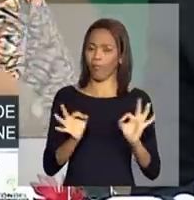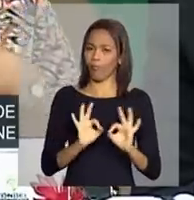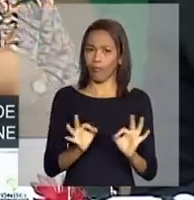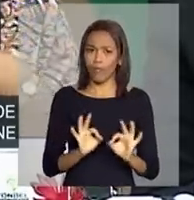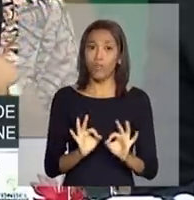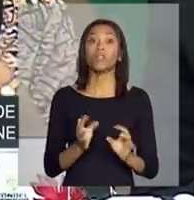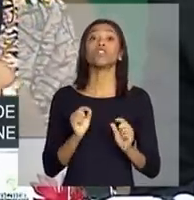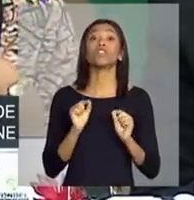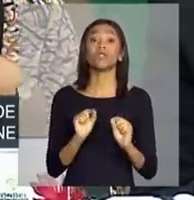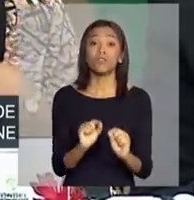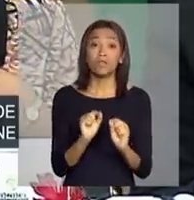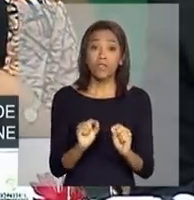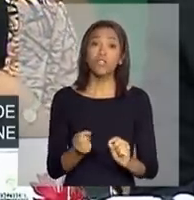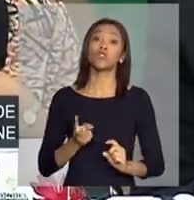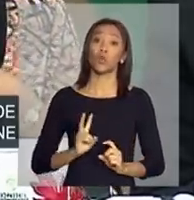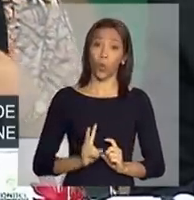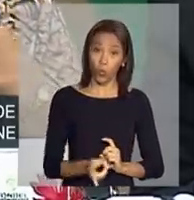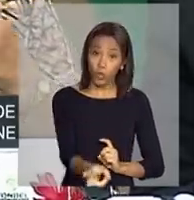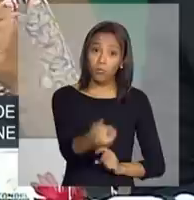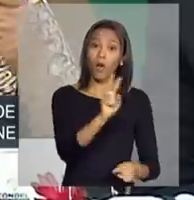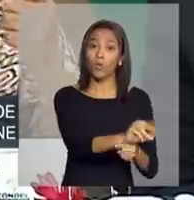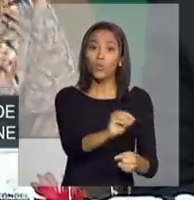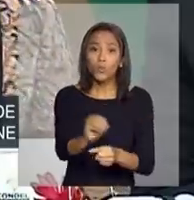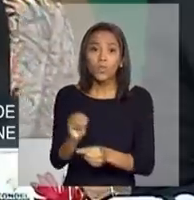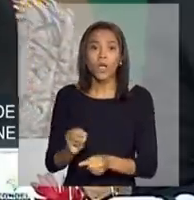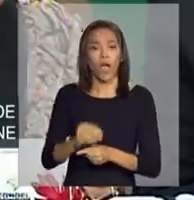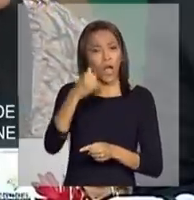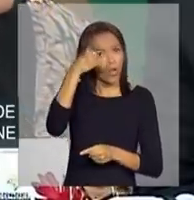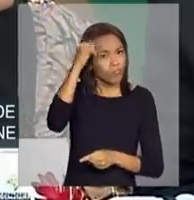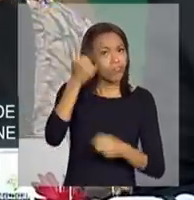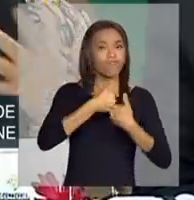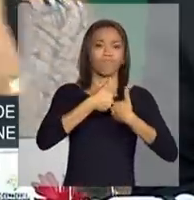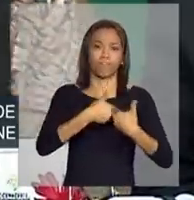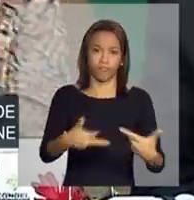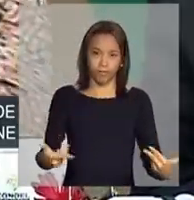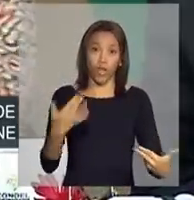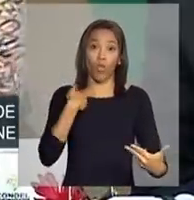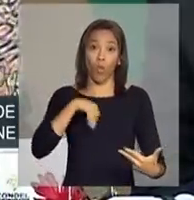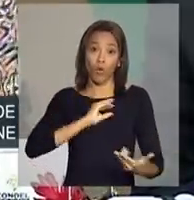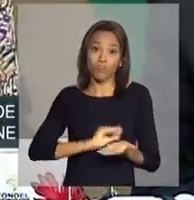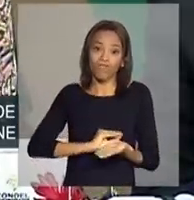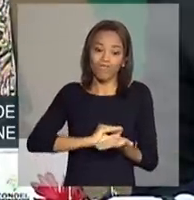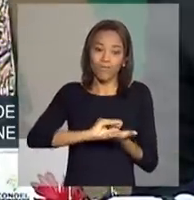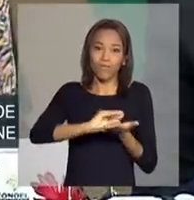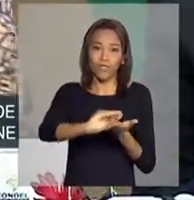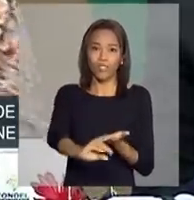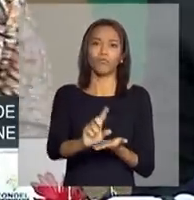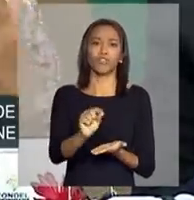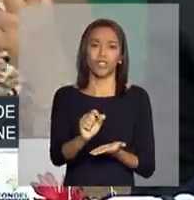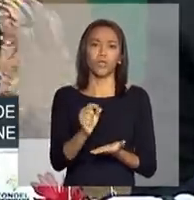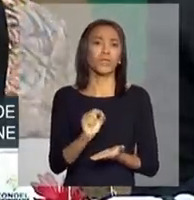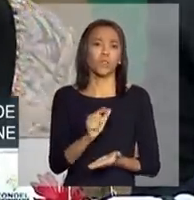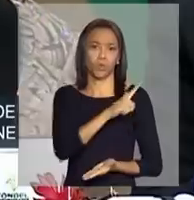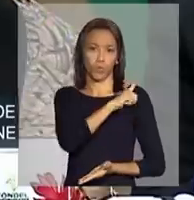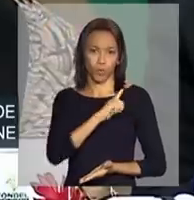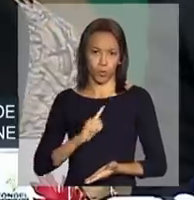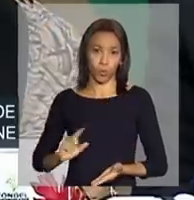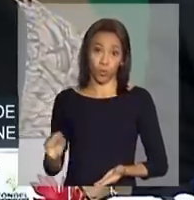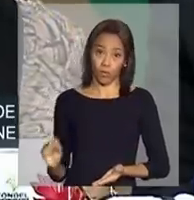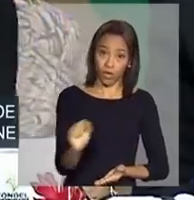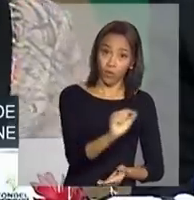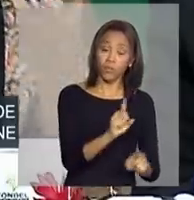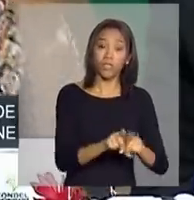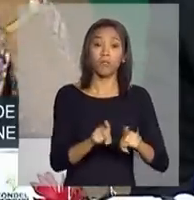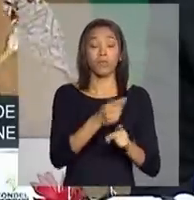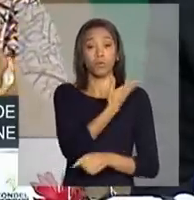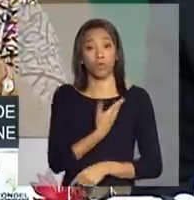os nossos rebanhos. Nós investimos dinheiro aqui, os governadores, o governo federal